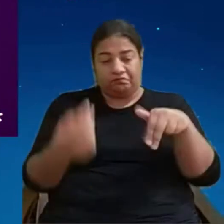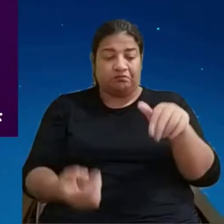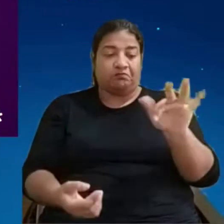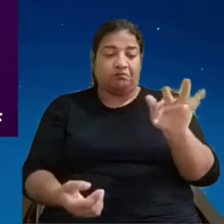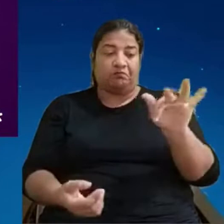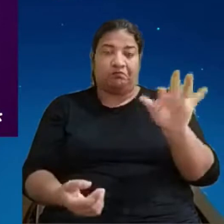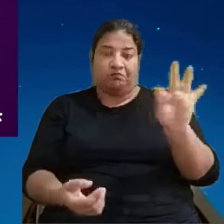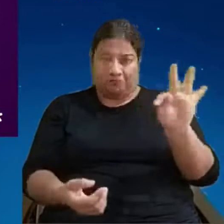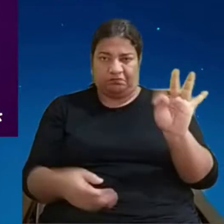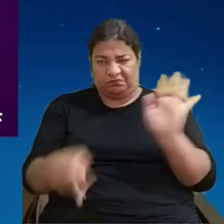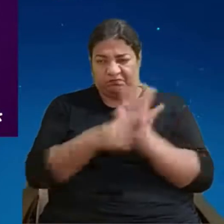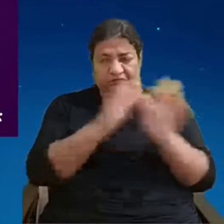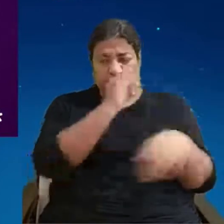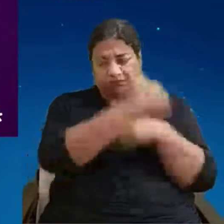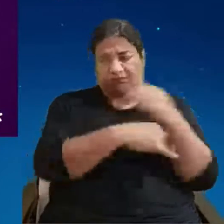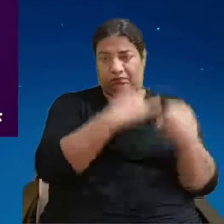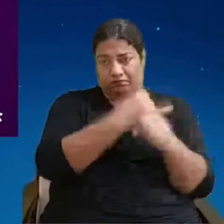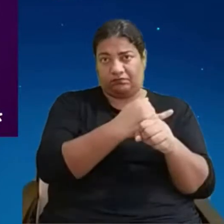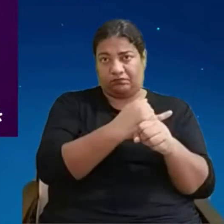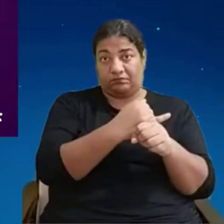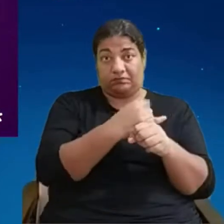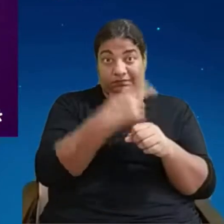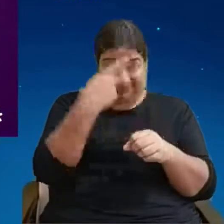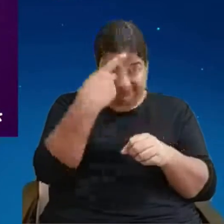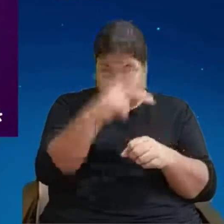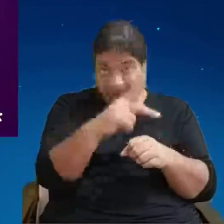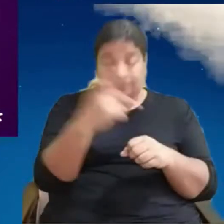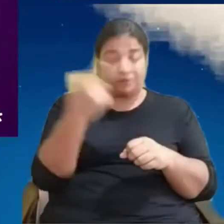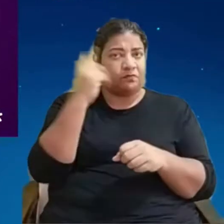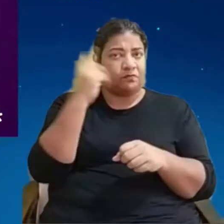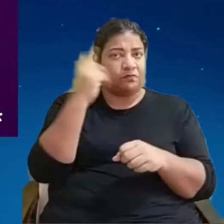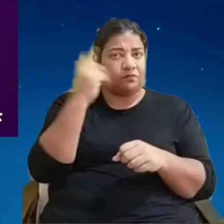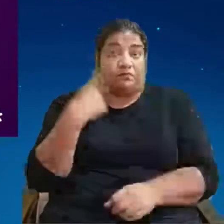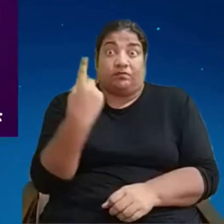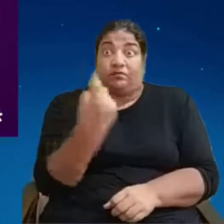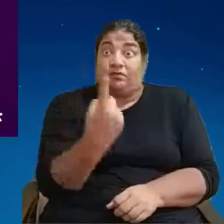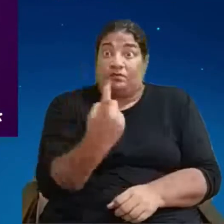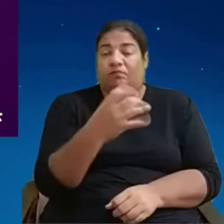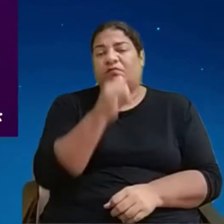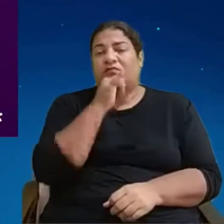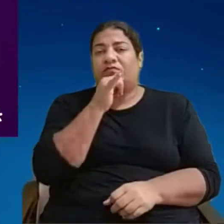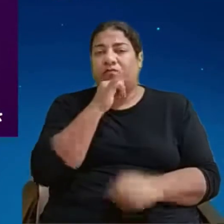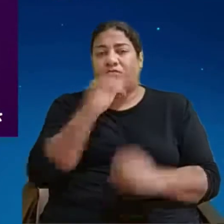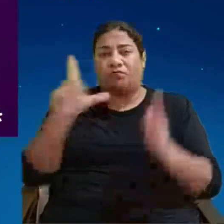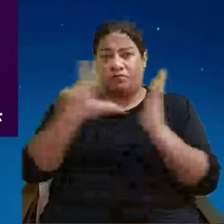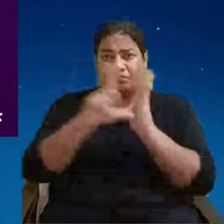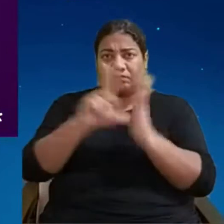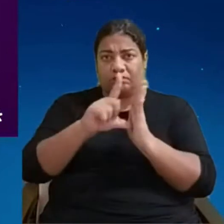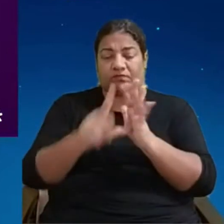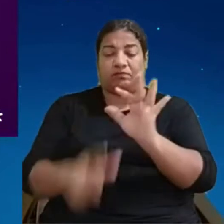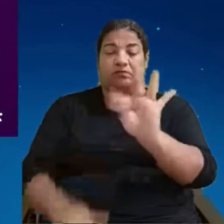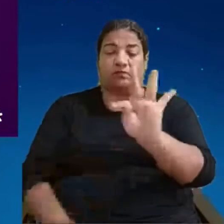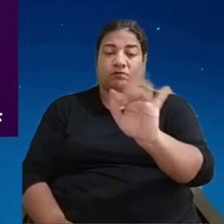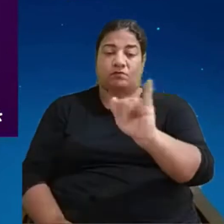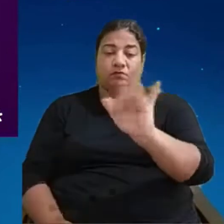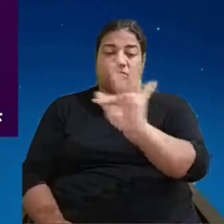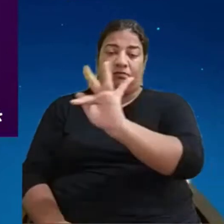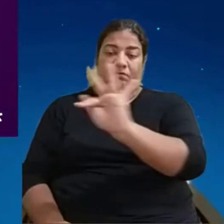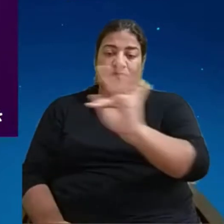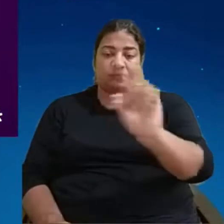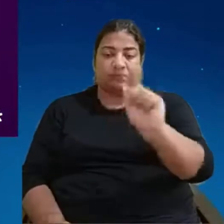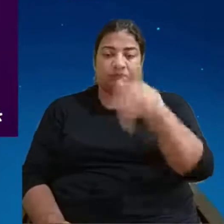um case bacana que é da da Tiffany que eu acho que duas semanas atrás que eles